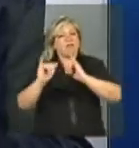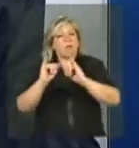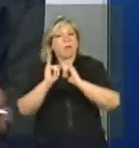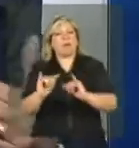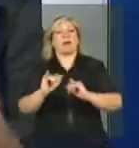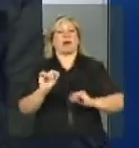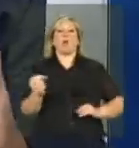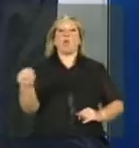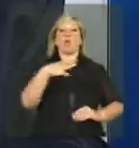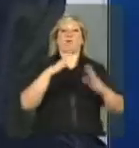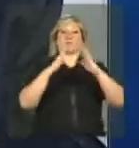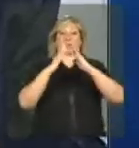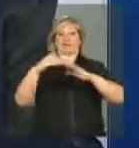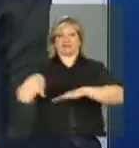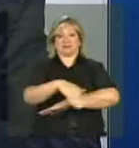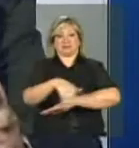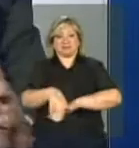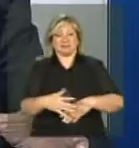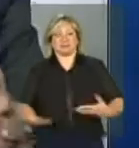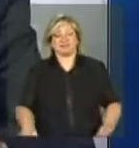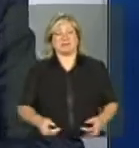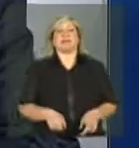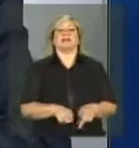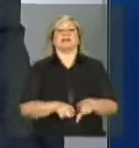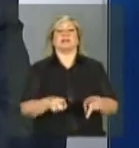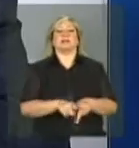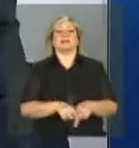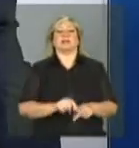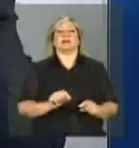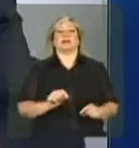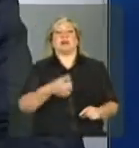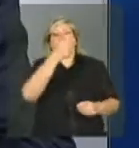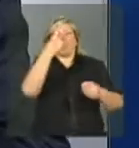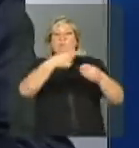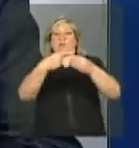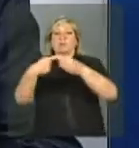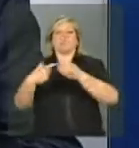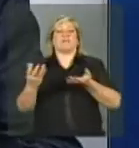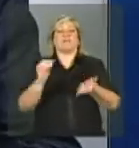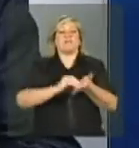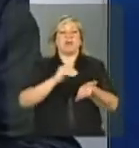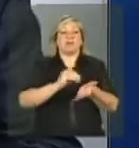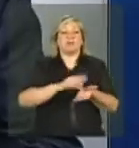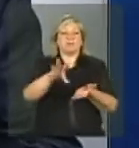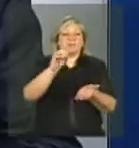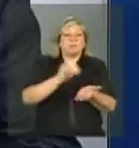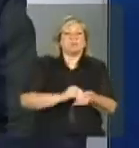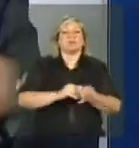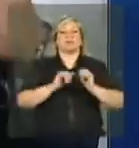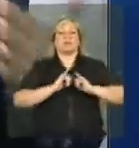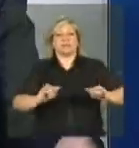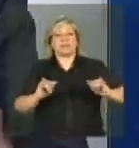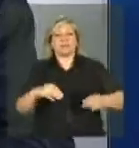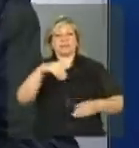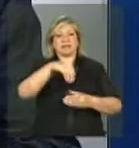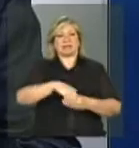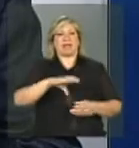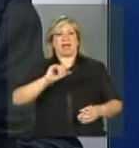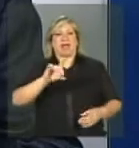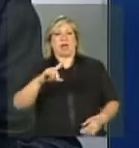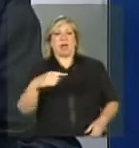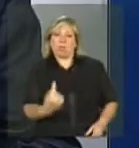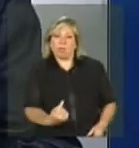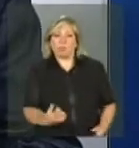até mesmo dentro do município, e faltou o tempo necessário para fazer a atualização dentro do cadastro único, ou no sistema presença,